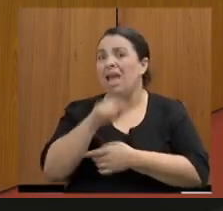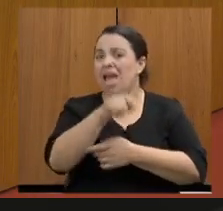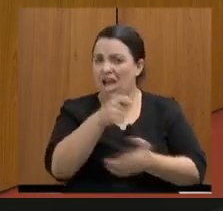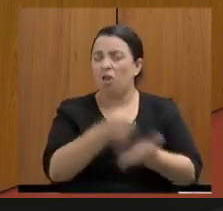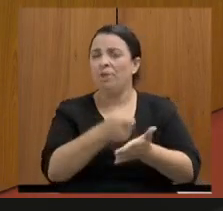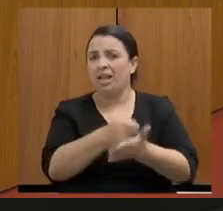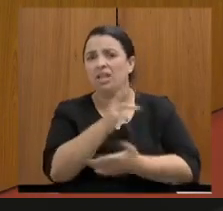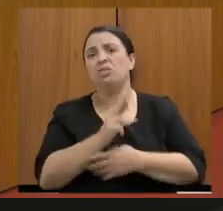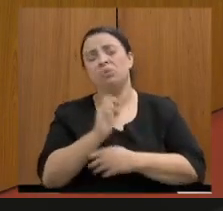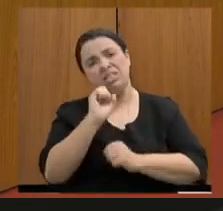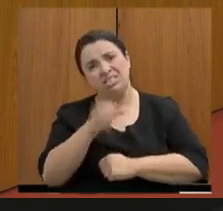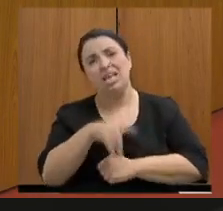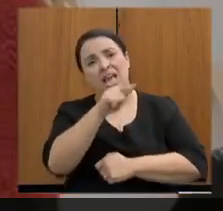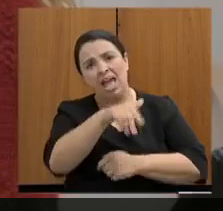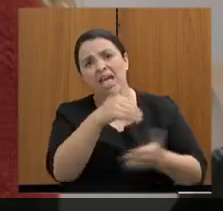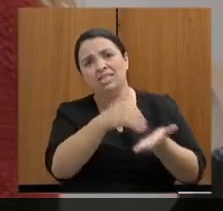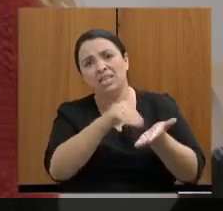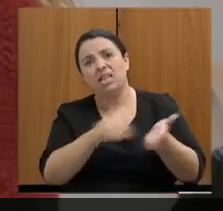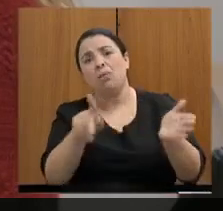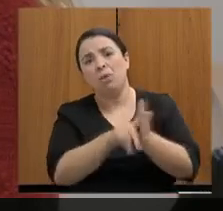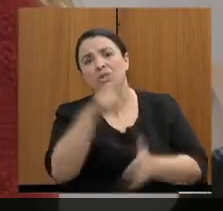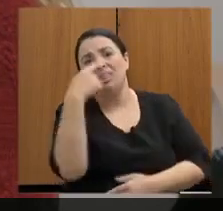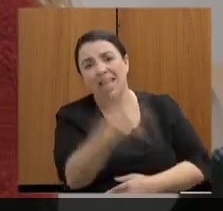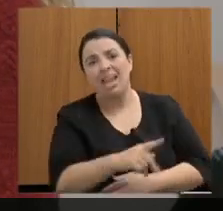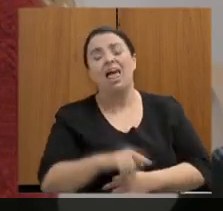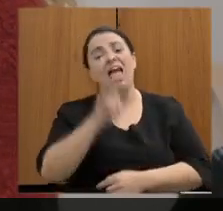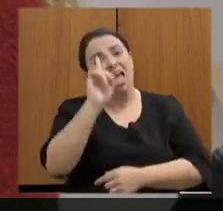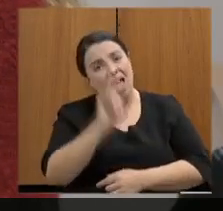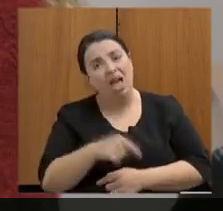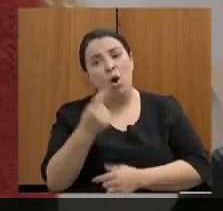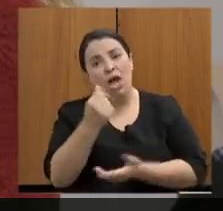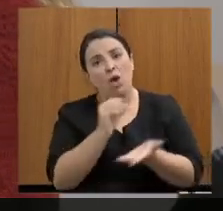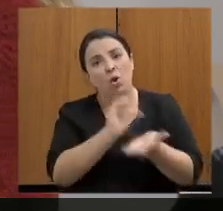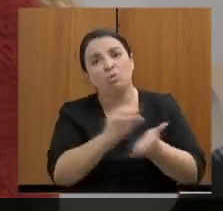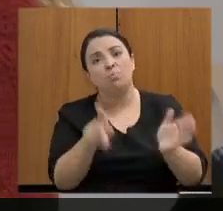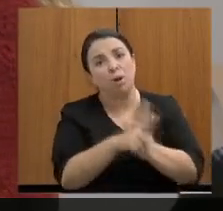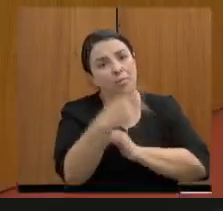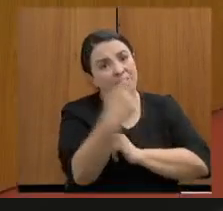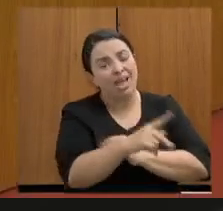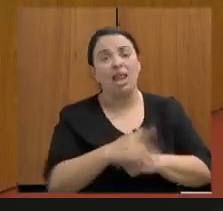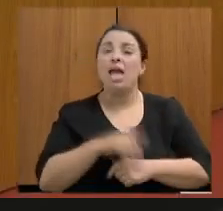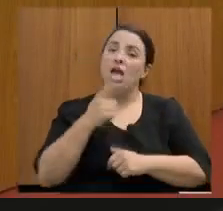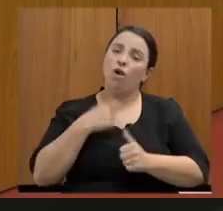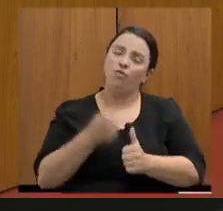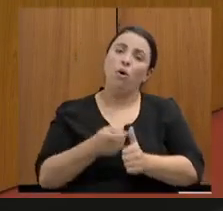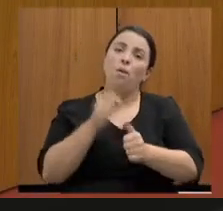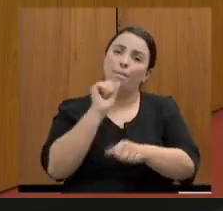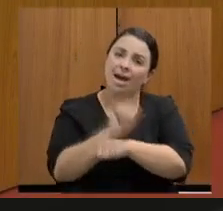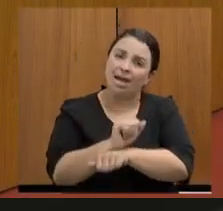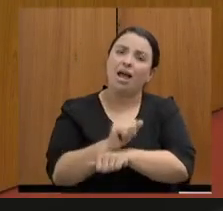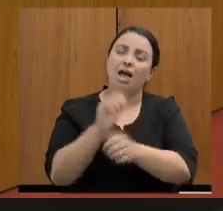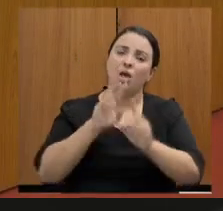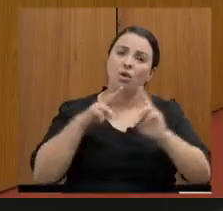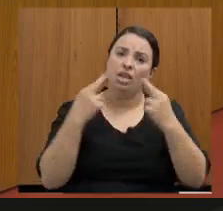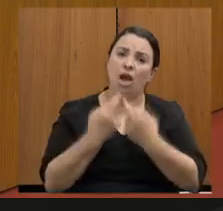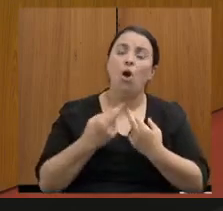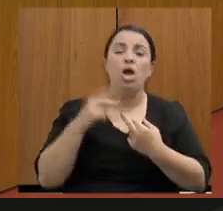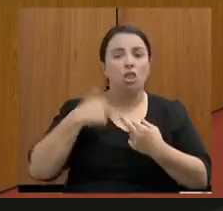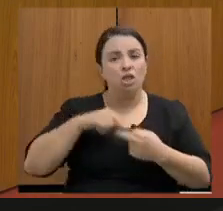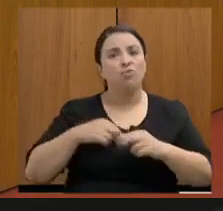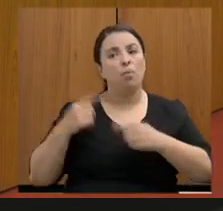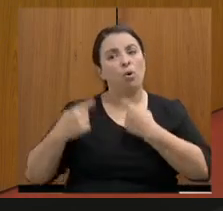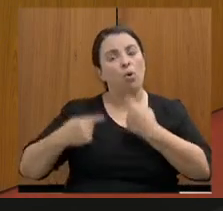falando da execução dos recursos dela. Então, eu vou suspender os trabalhos e nós vamos chegar a entendimentos. Porque não é